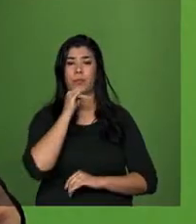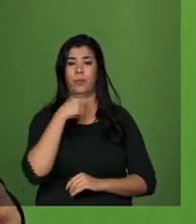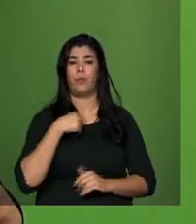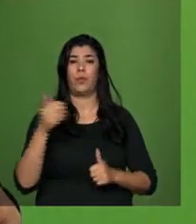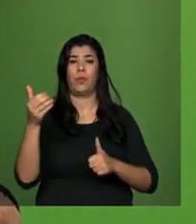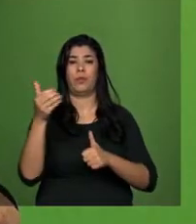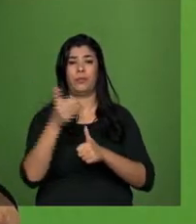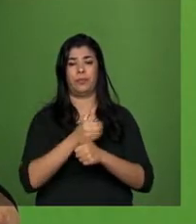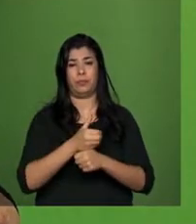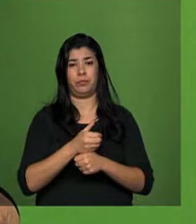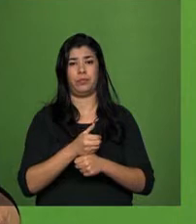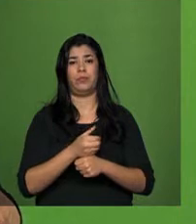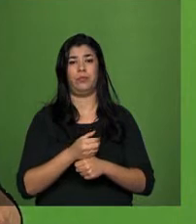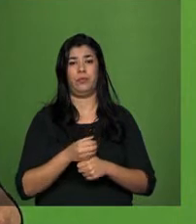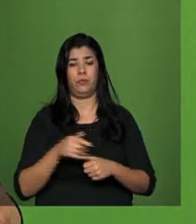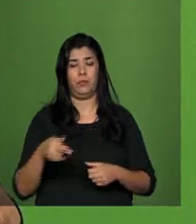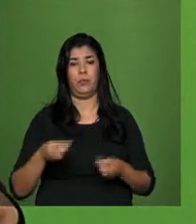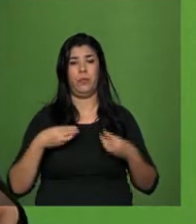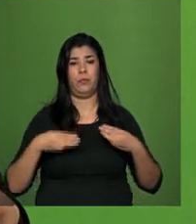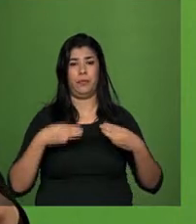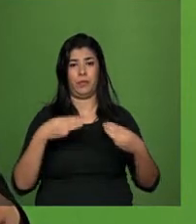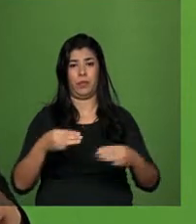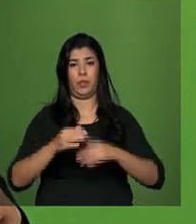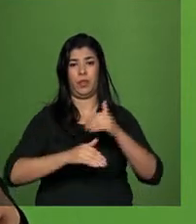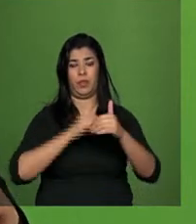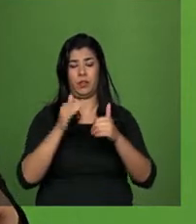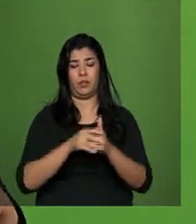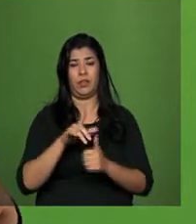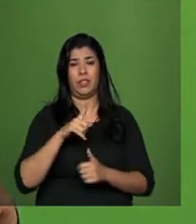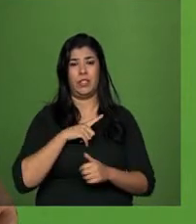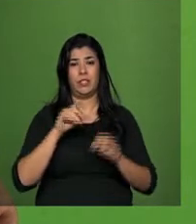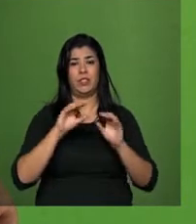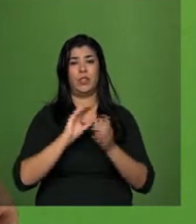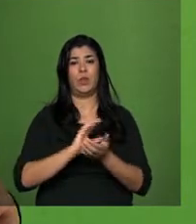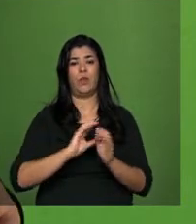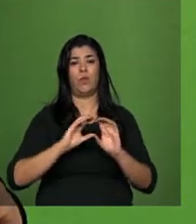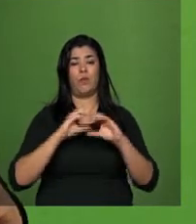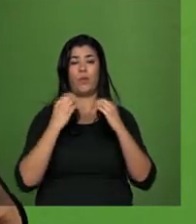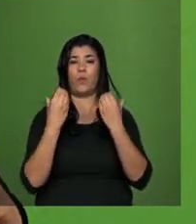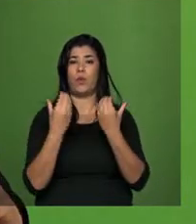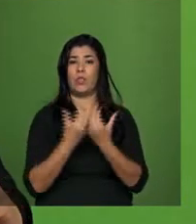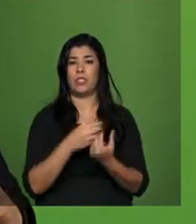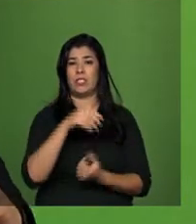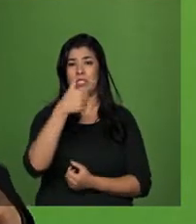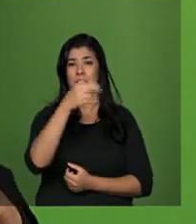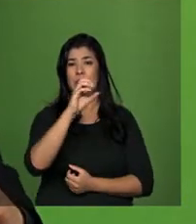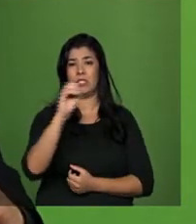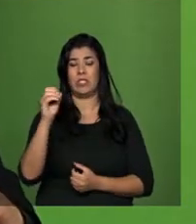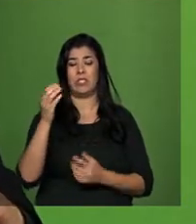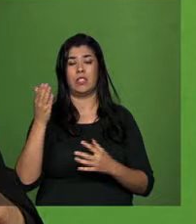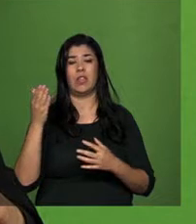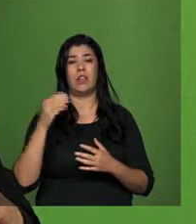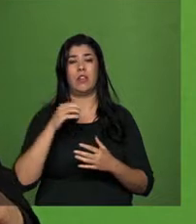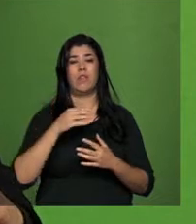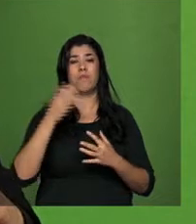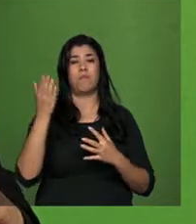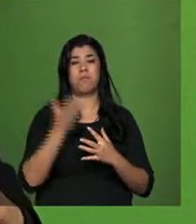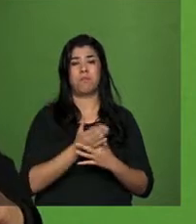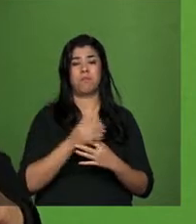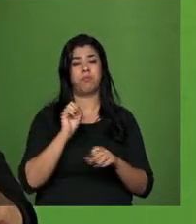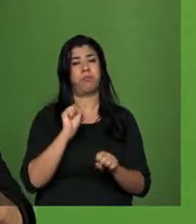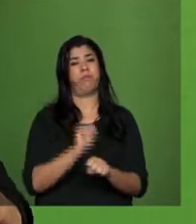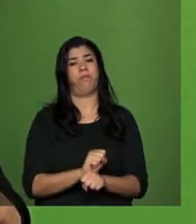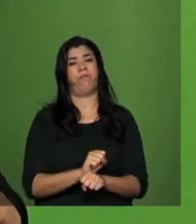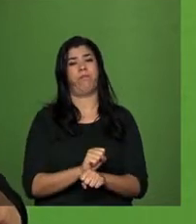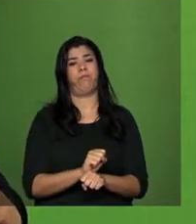o Ministério, nós tínhamos o Conselho com mais de 100 processos parados. Desatar esses nós todos